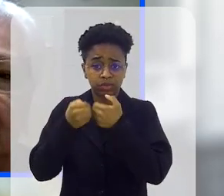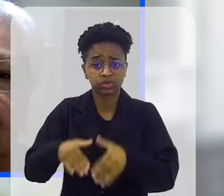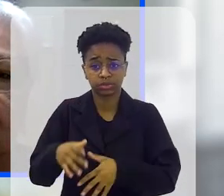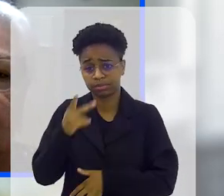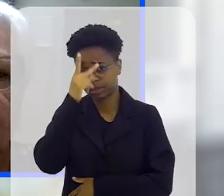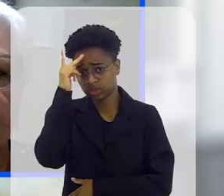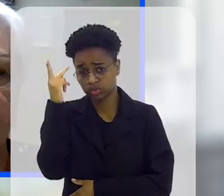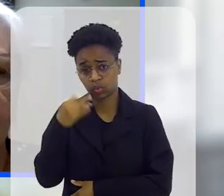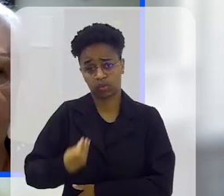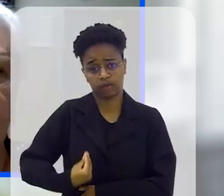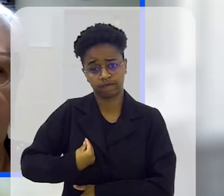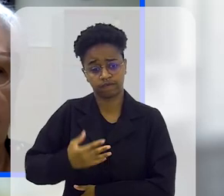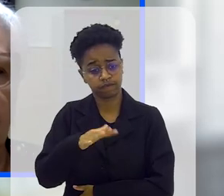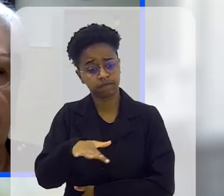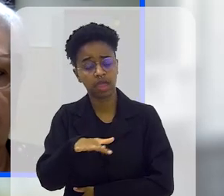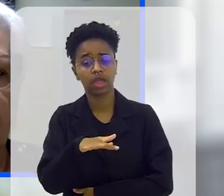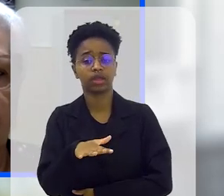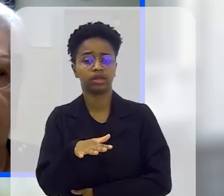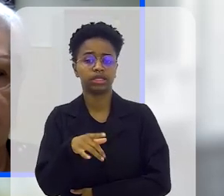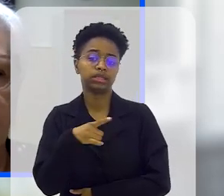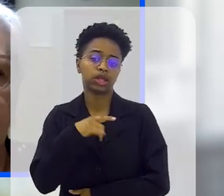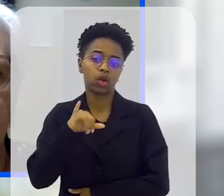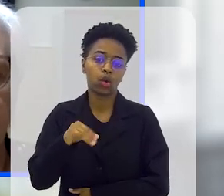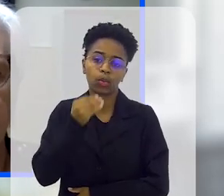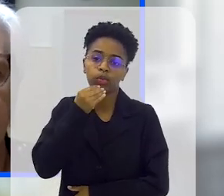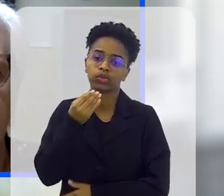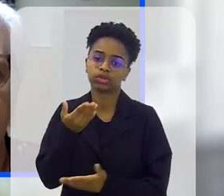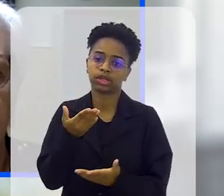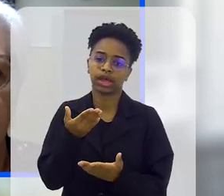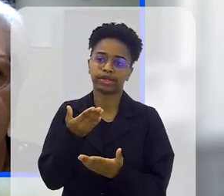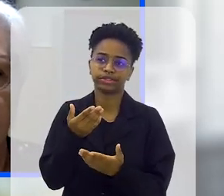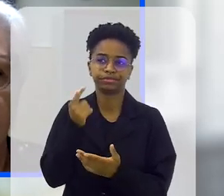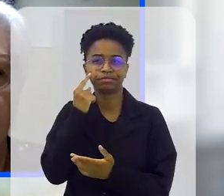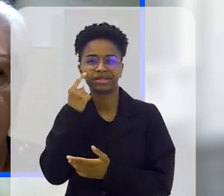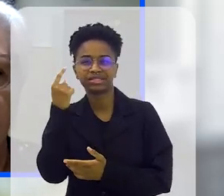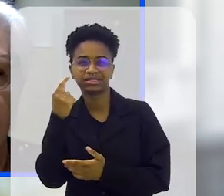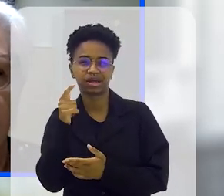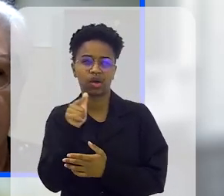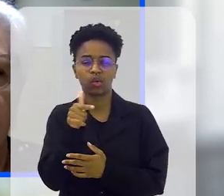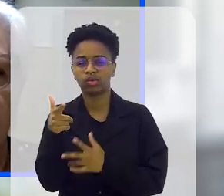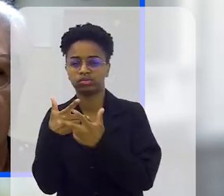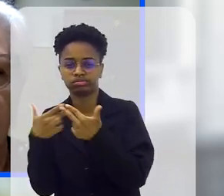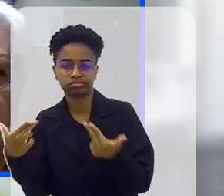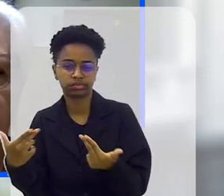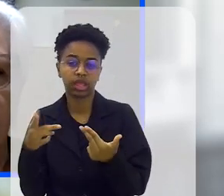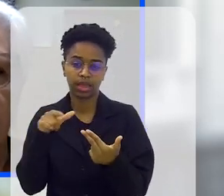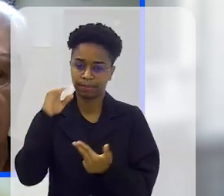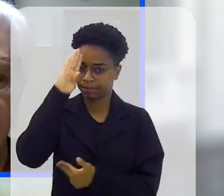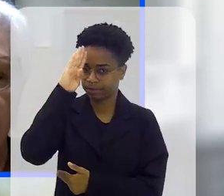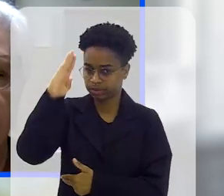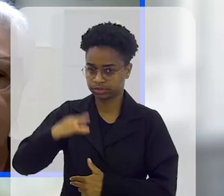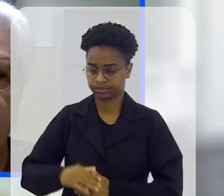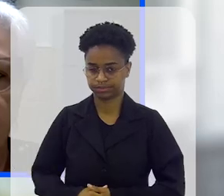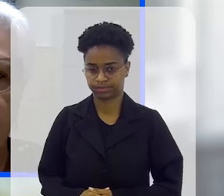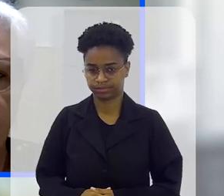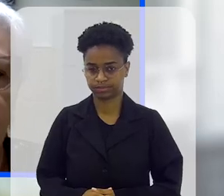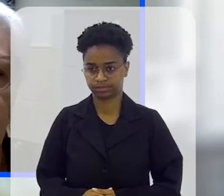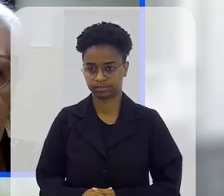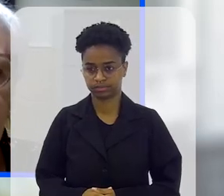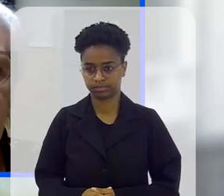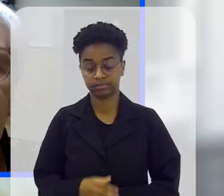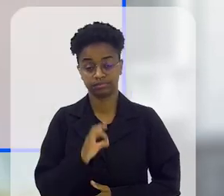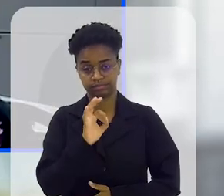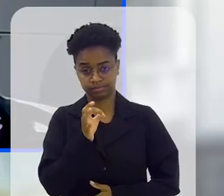pessoa que está passando por isso, enfim, ter a oportunidade de sair um pouquinho dessa bolha, essa bolha é fundamental, né?